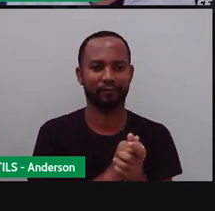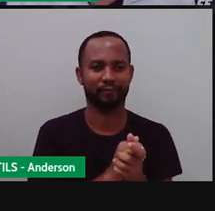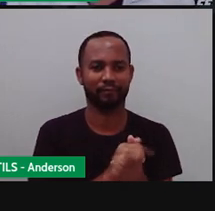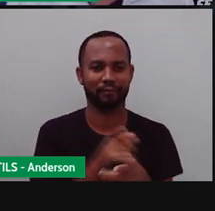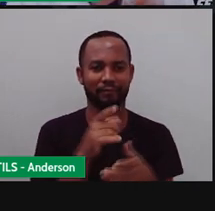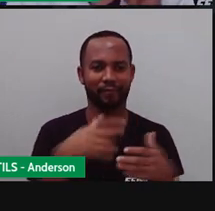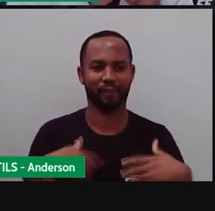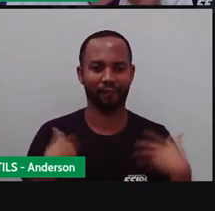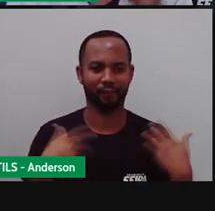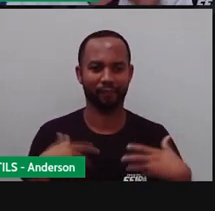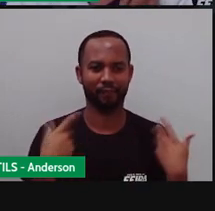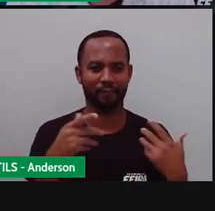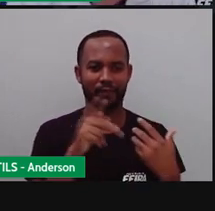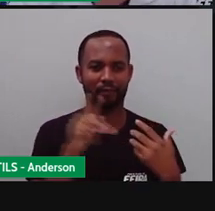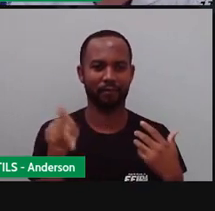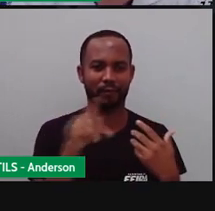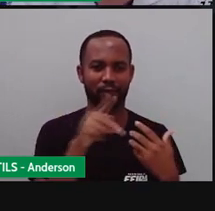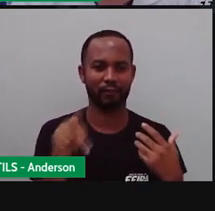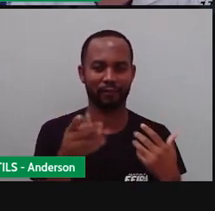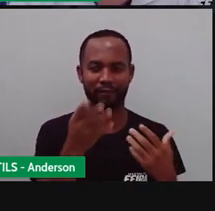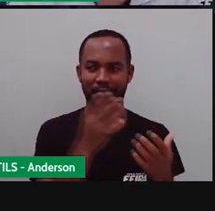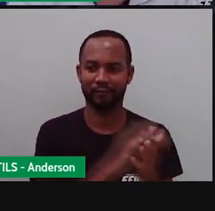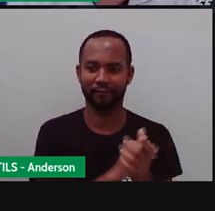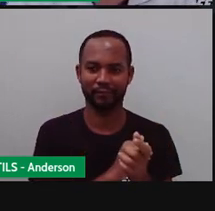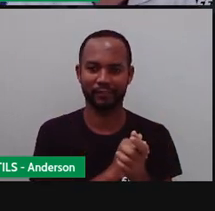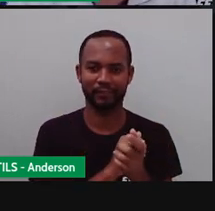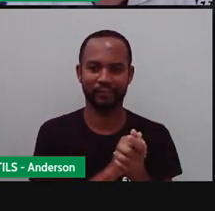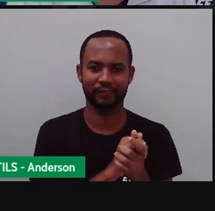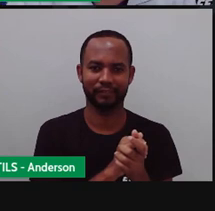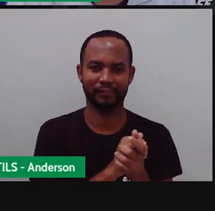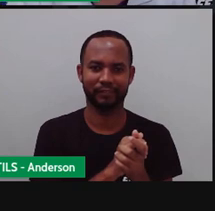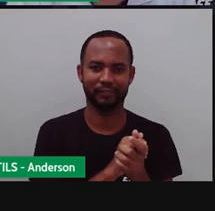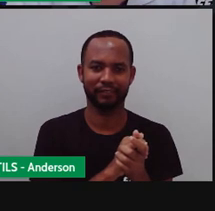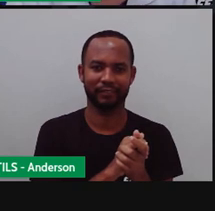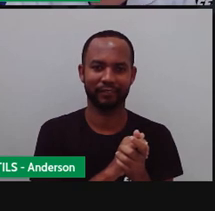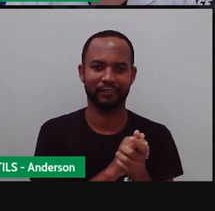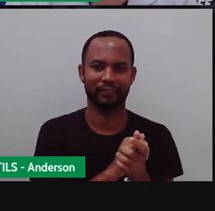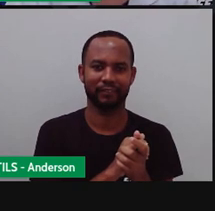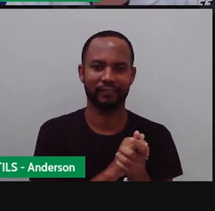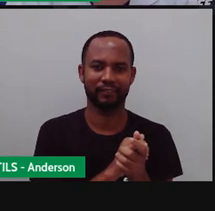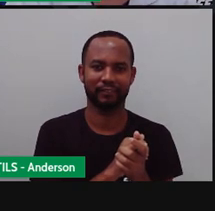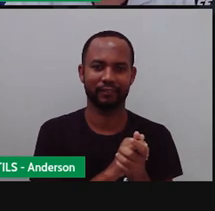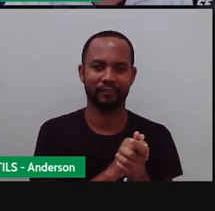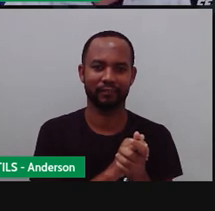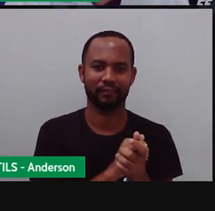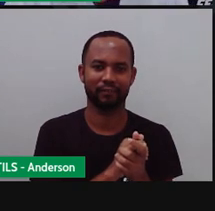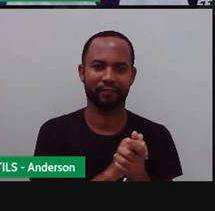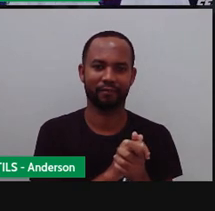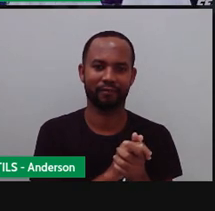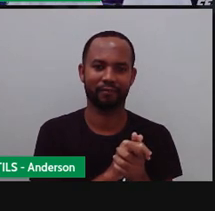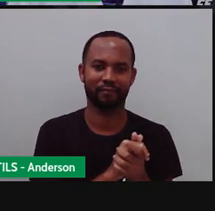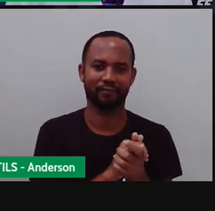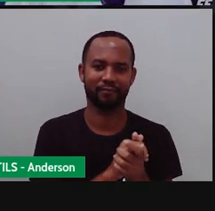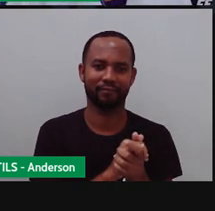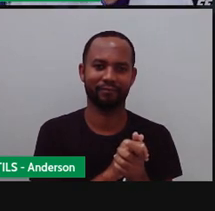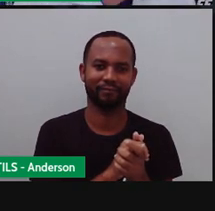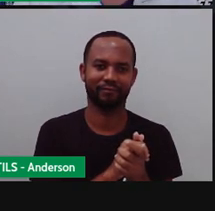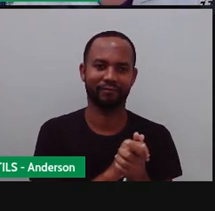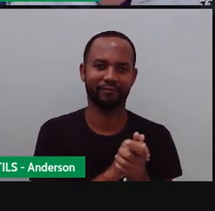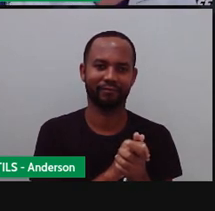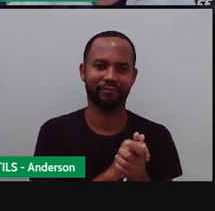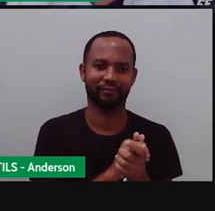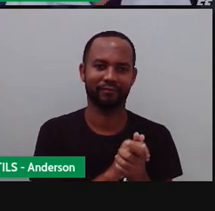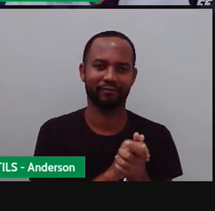de vidro e nariz de pica-pau. Eu sou quase uma cantora. Só falta agora som livre. O The Voice.